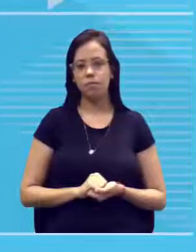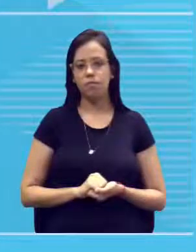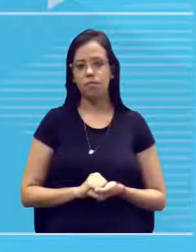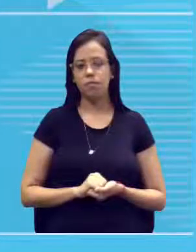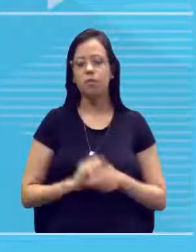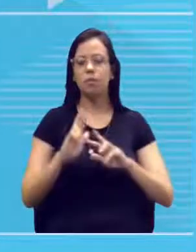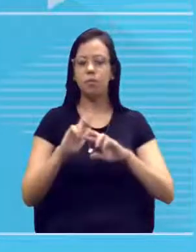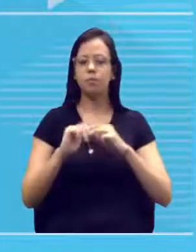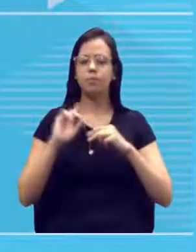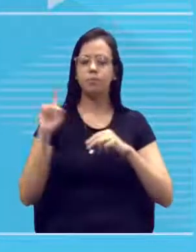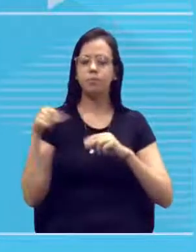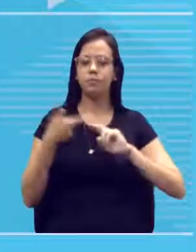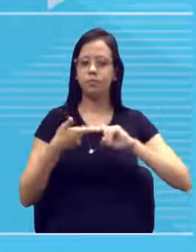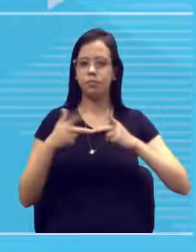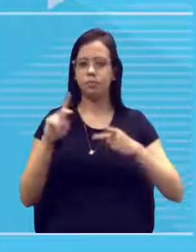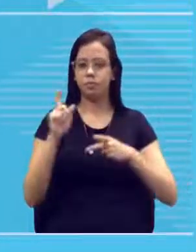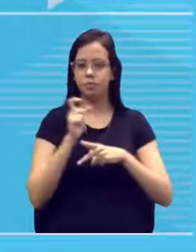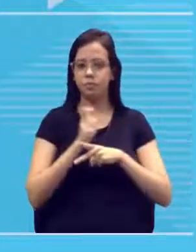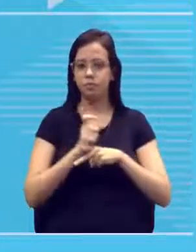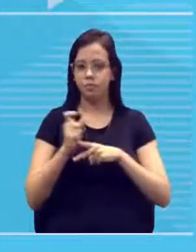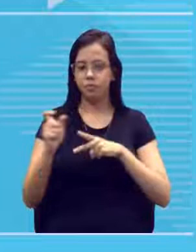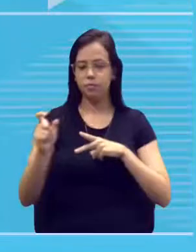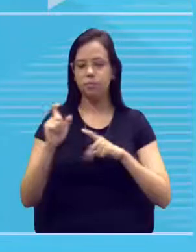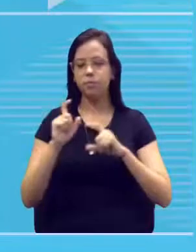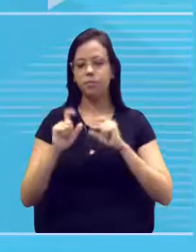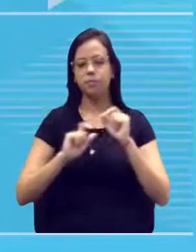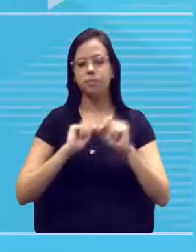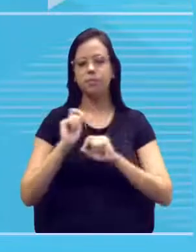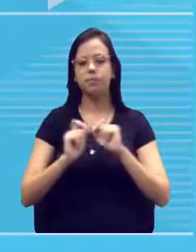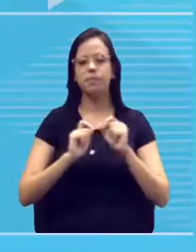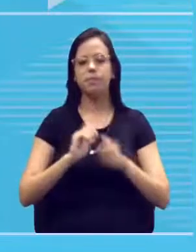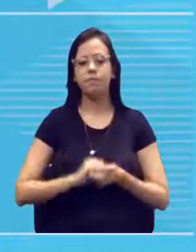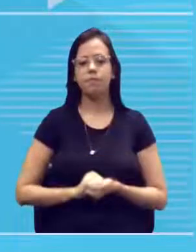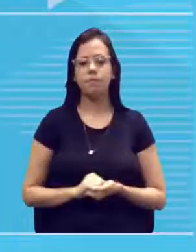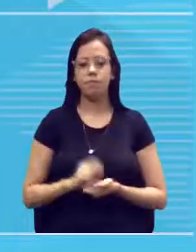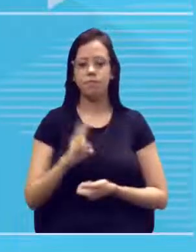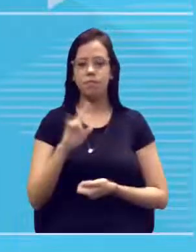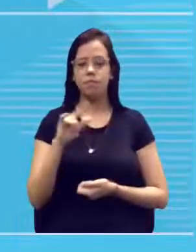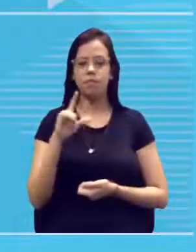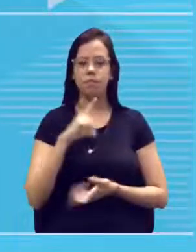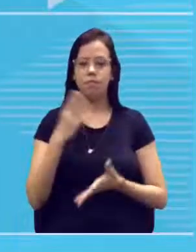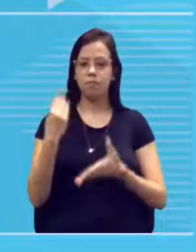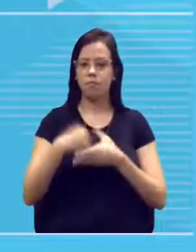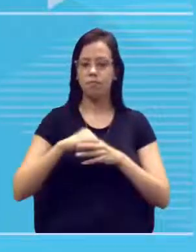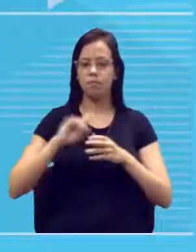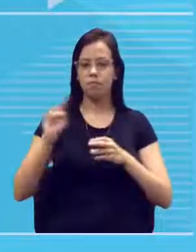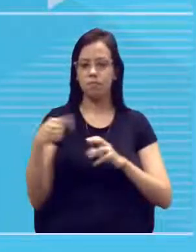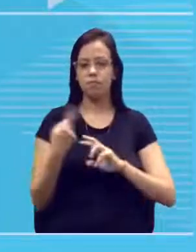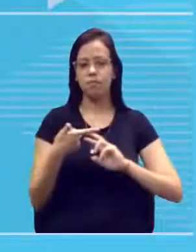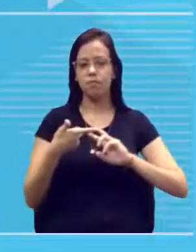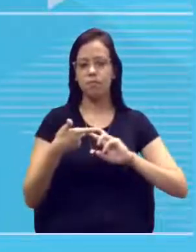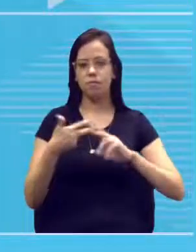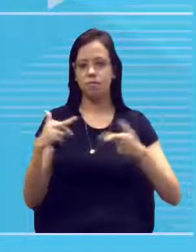genes, que vão estar presentes no nosso DNA.